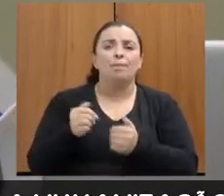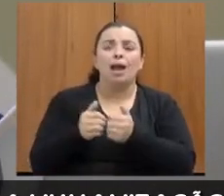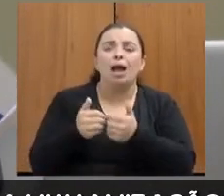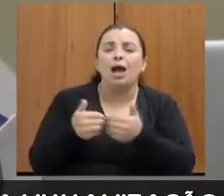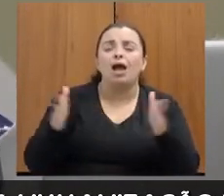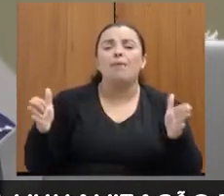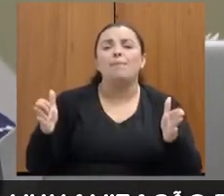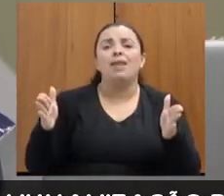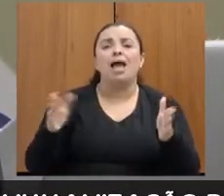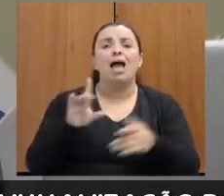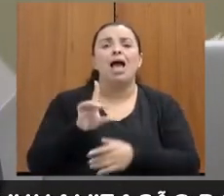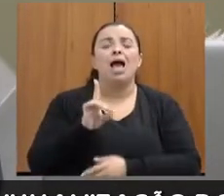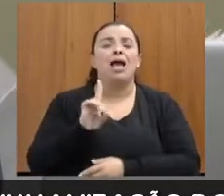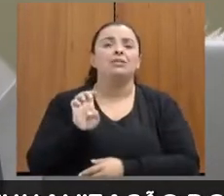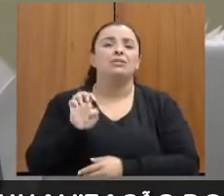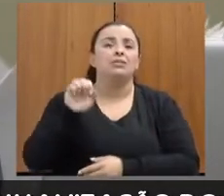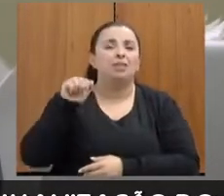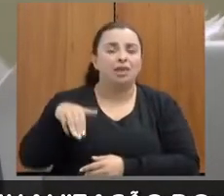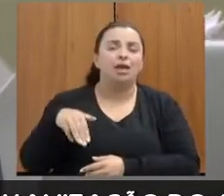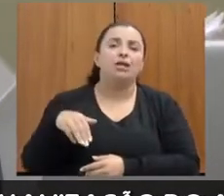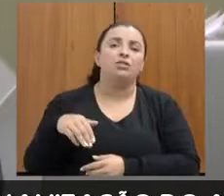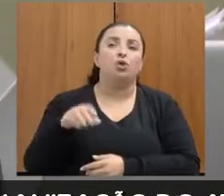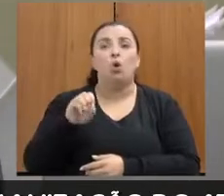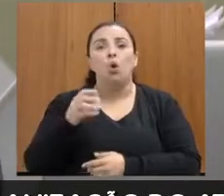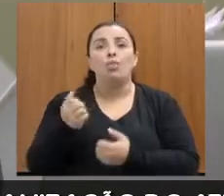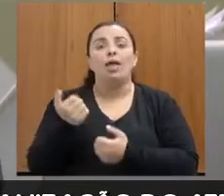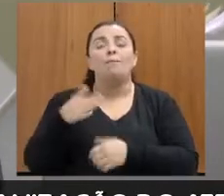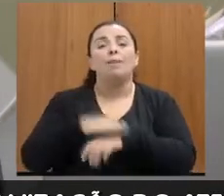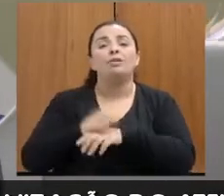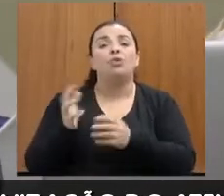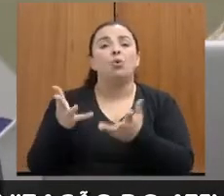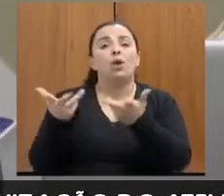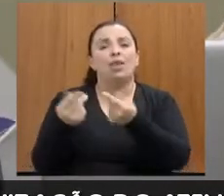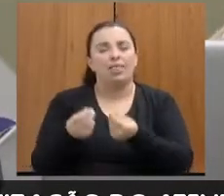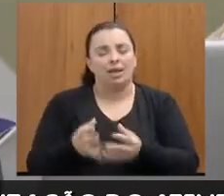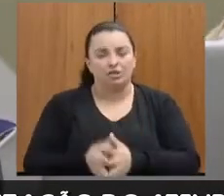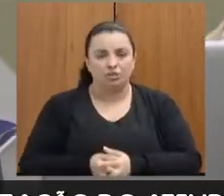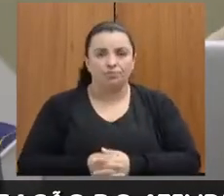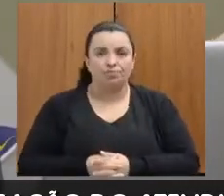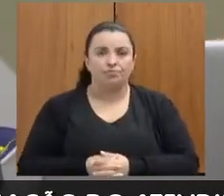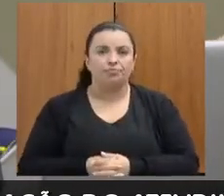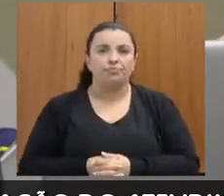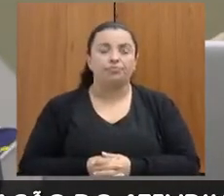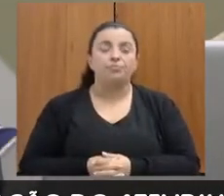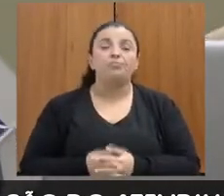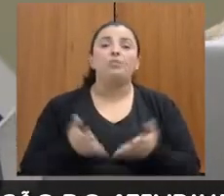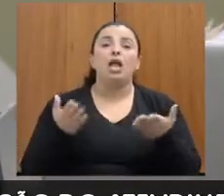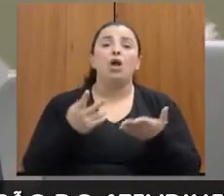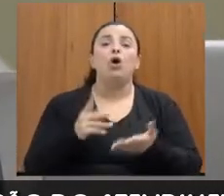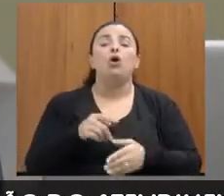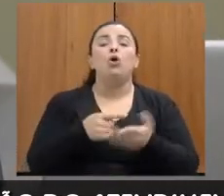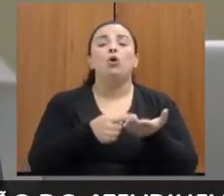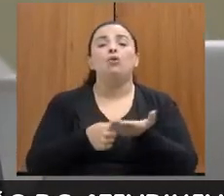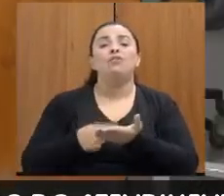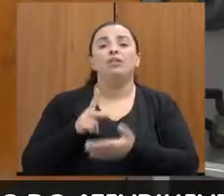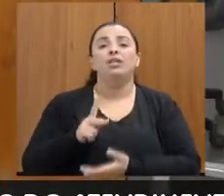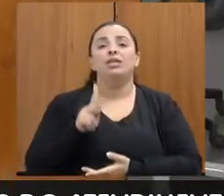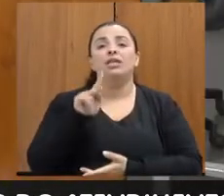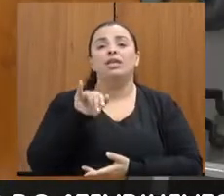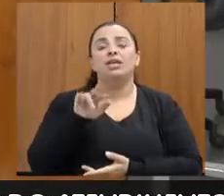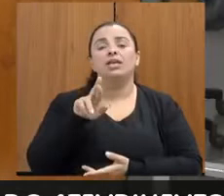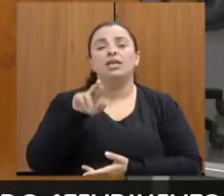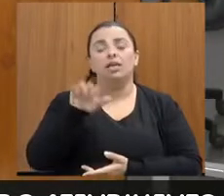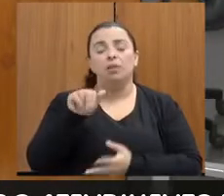inclusive, as delegacias. Agora, para as considerações finais, eu quero convidar a doutora Kyria Silvia Orlandi, delegada